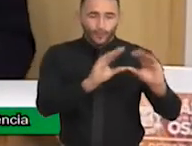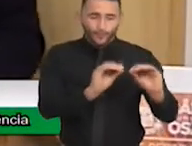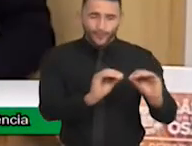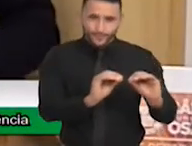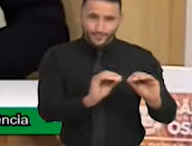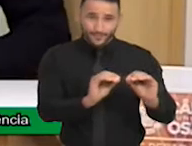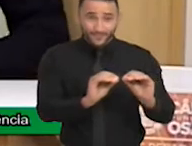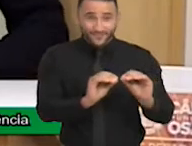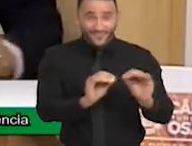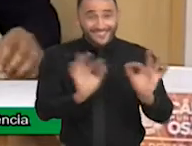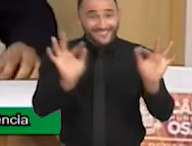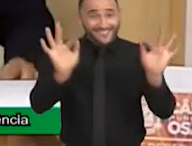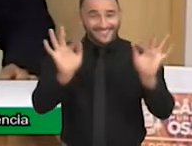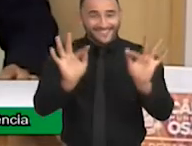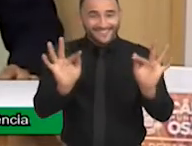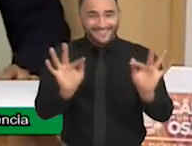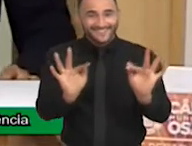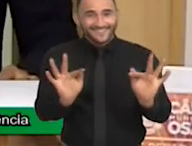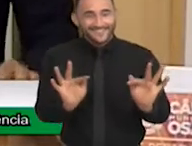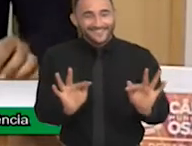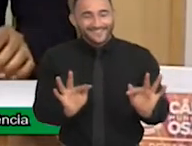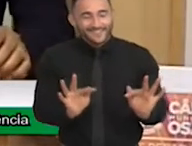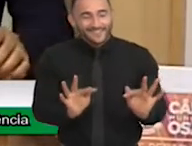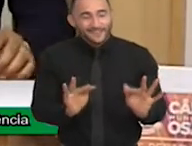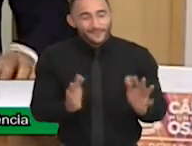Estou muito feliz porque